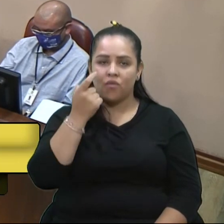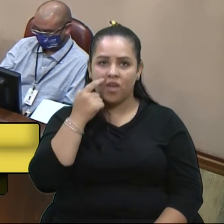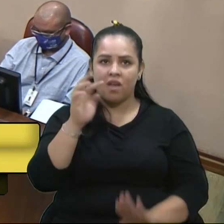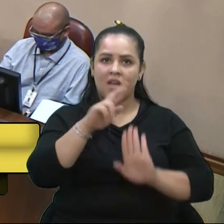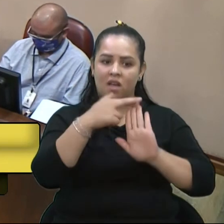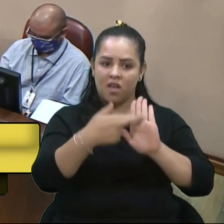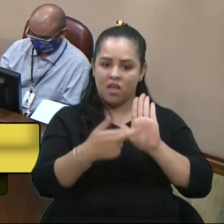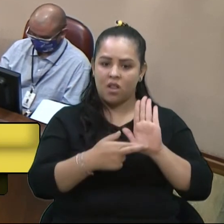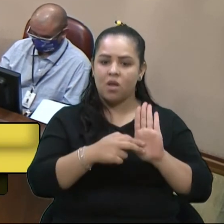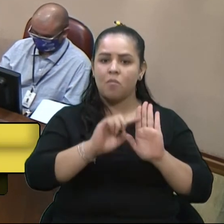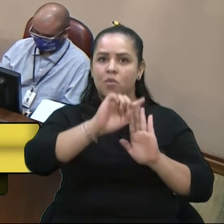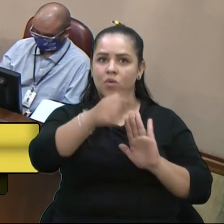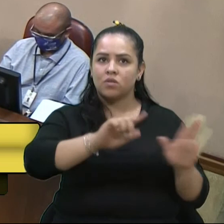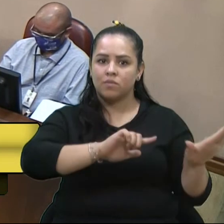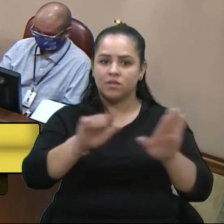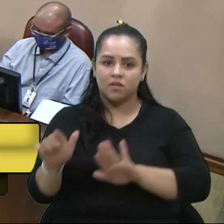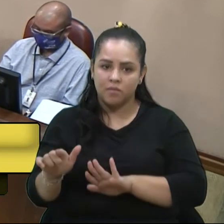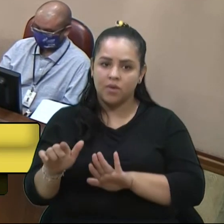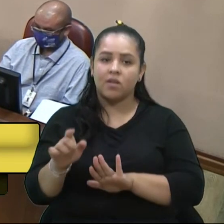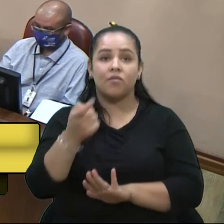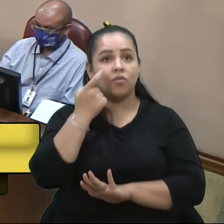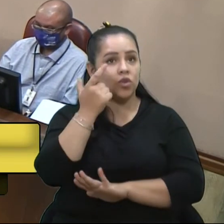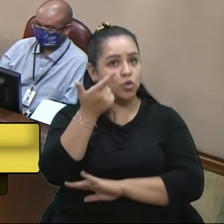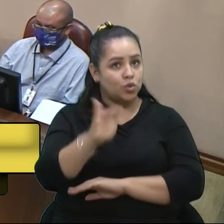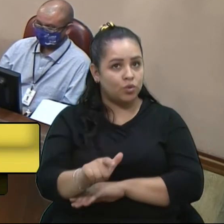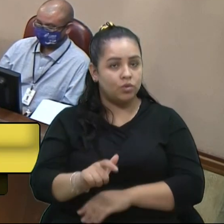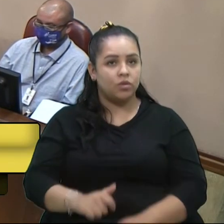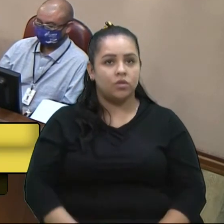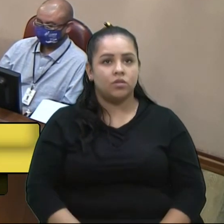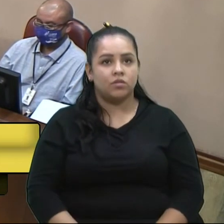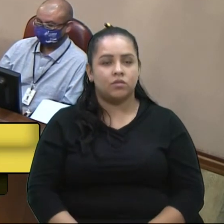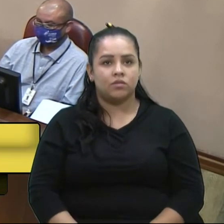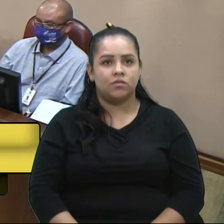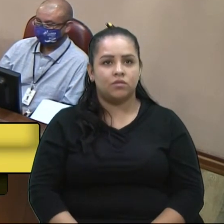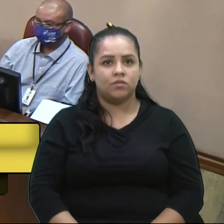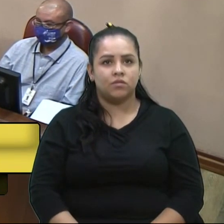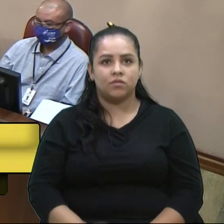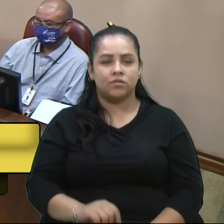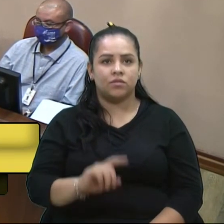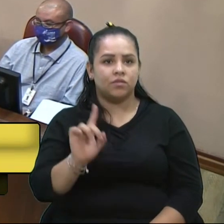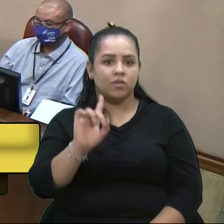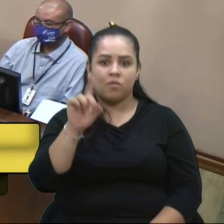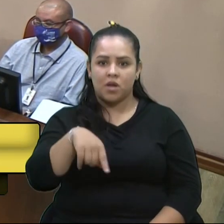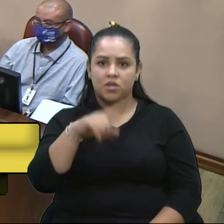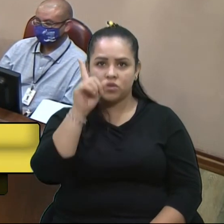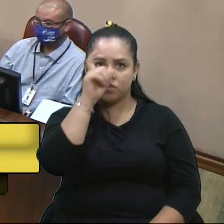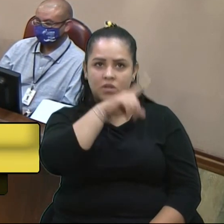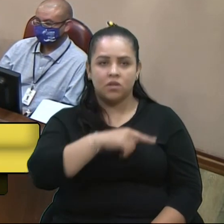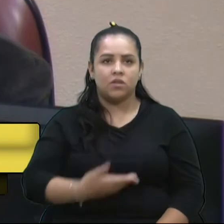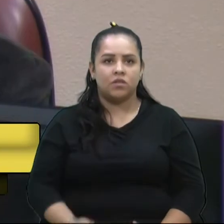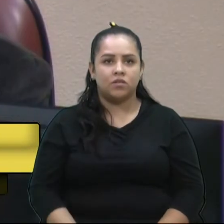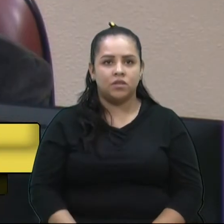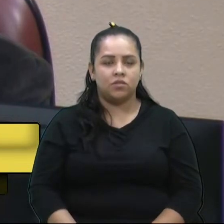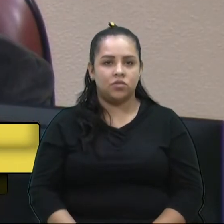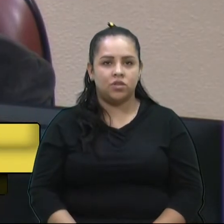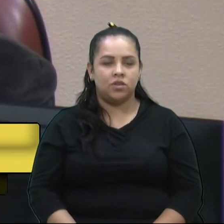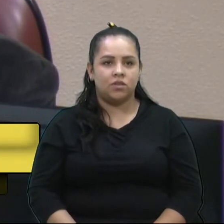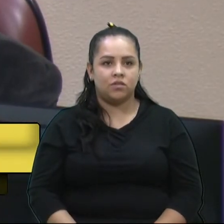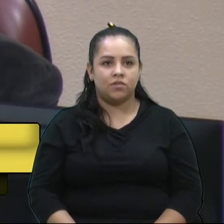próxima semana vai ter que ser relido novamente. Porque senão é difícil manter a neutralidade aqui